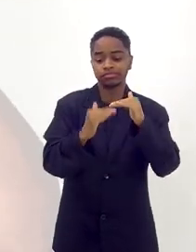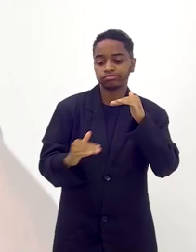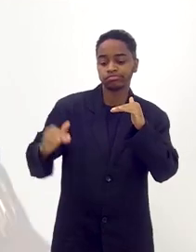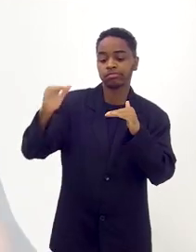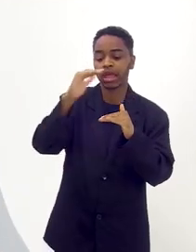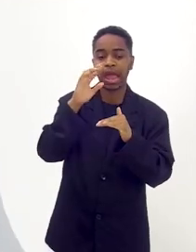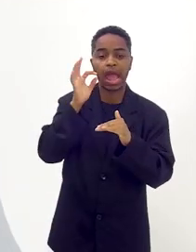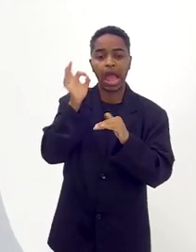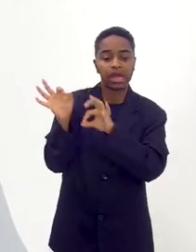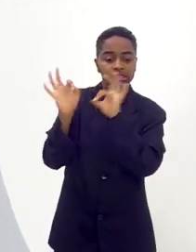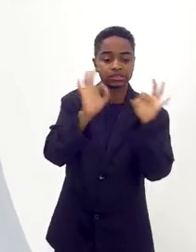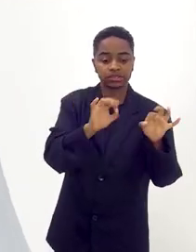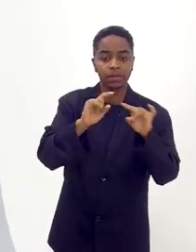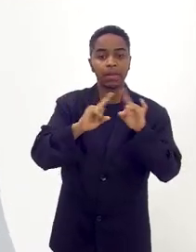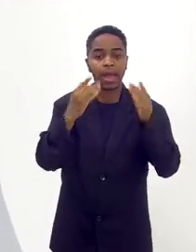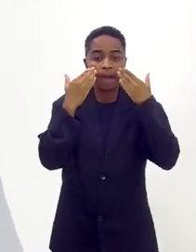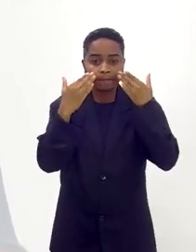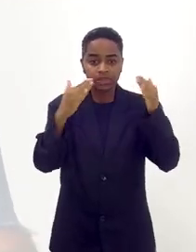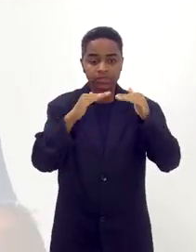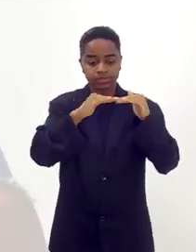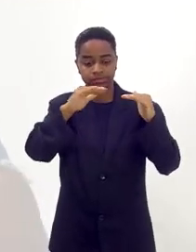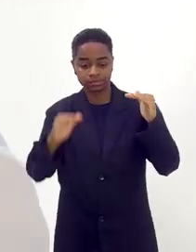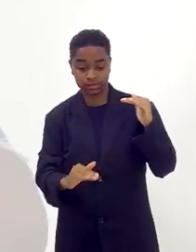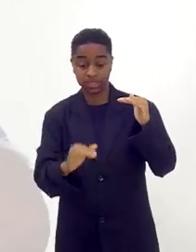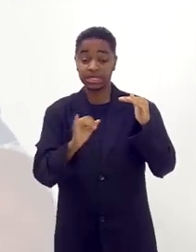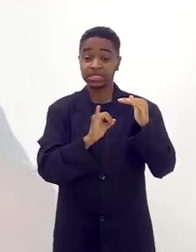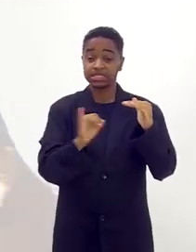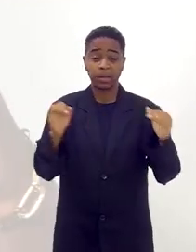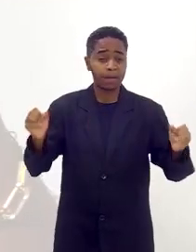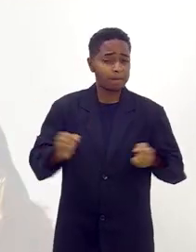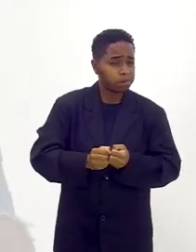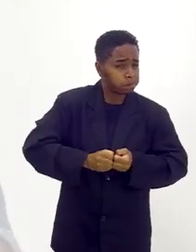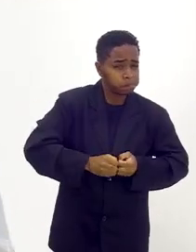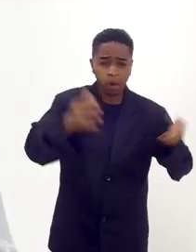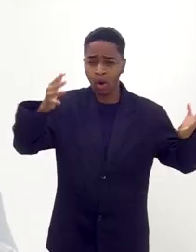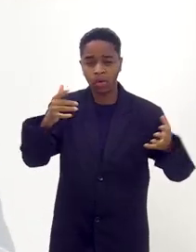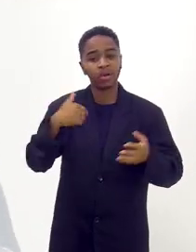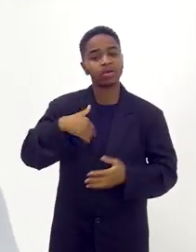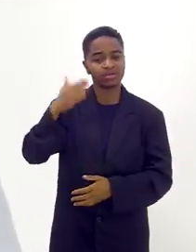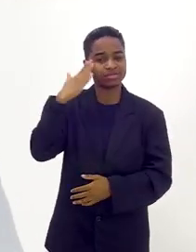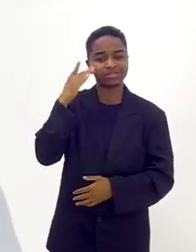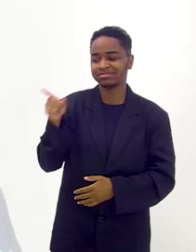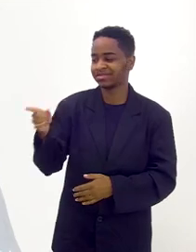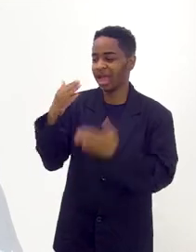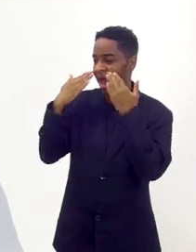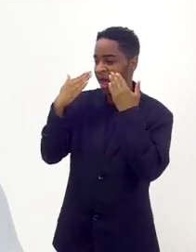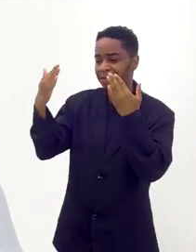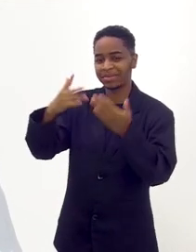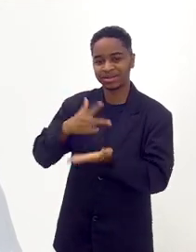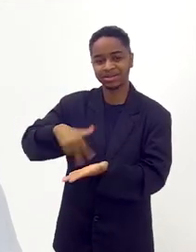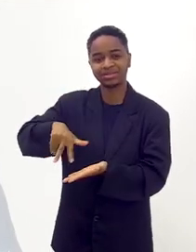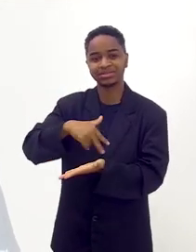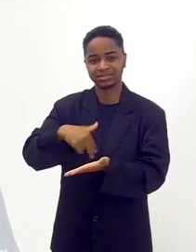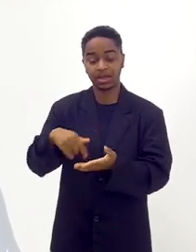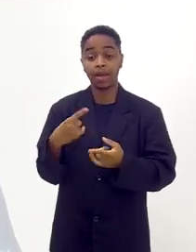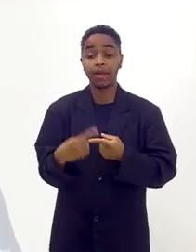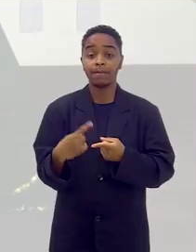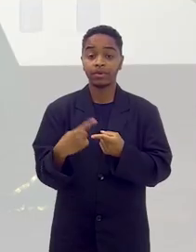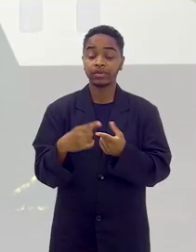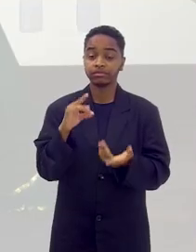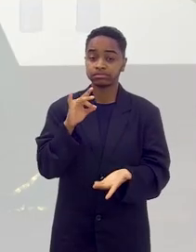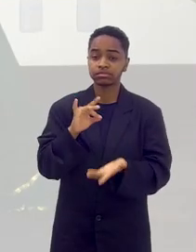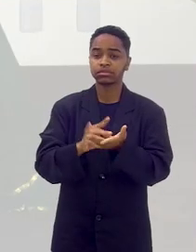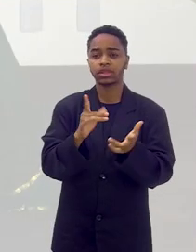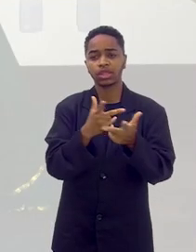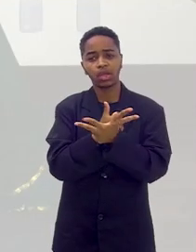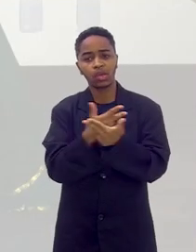as apresentações são no andar de baixo. Quando explode, eu digo assim, a Debbie está se apresentando. Porque